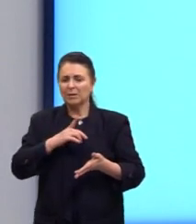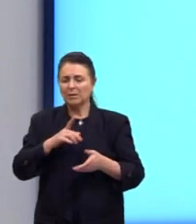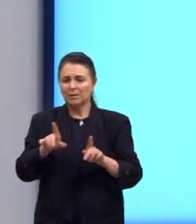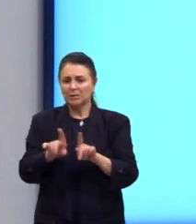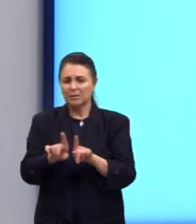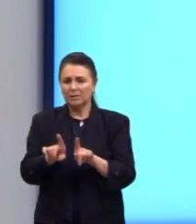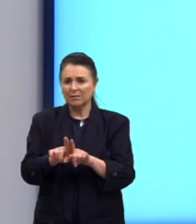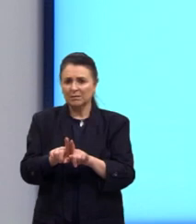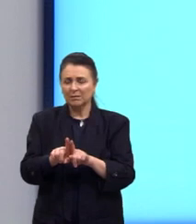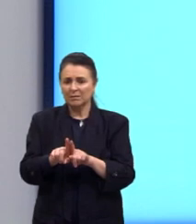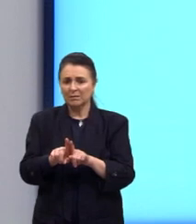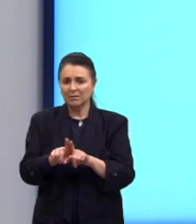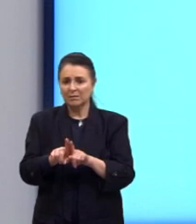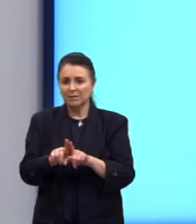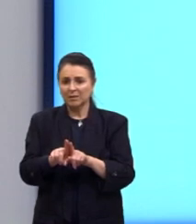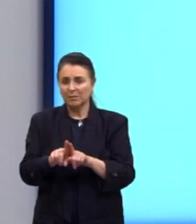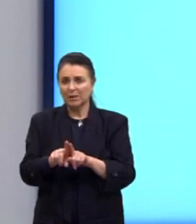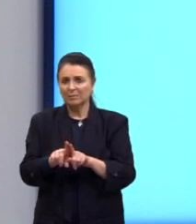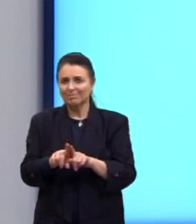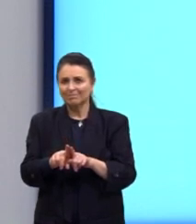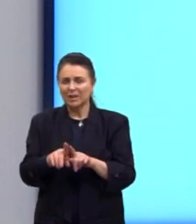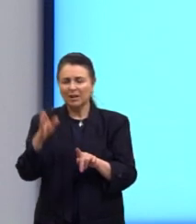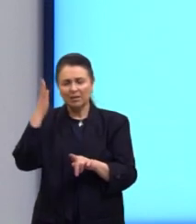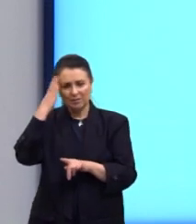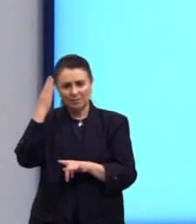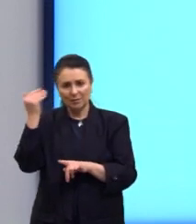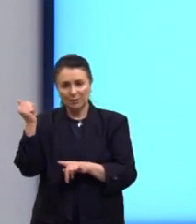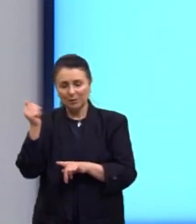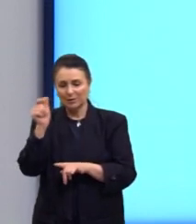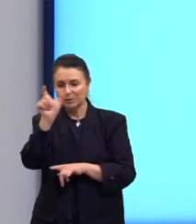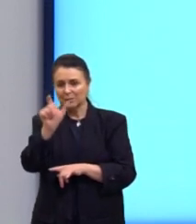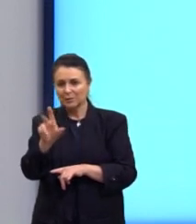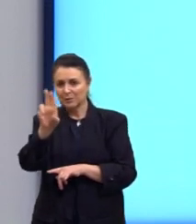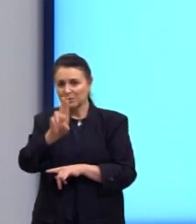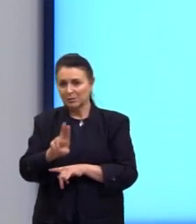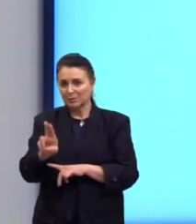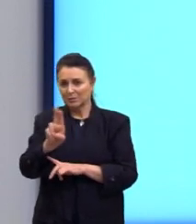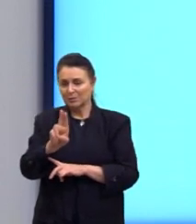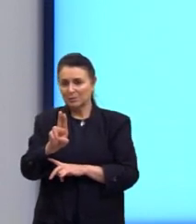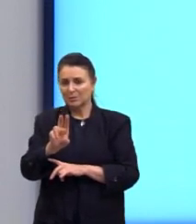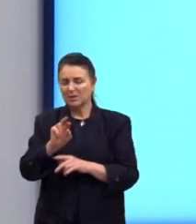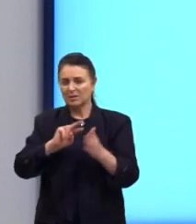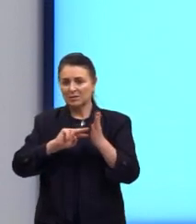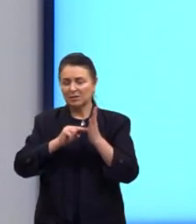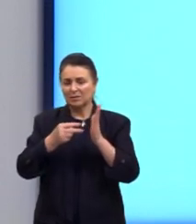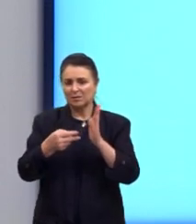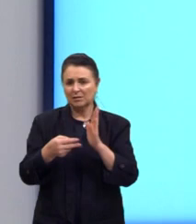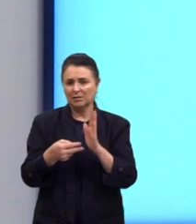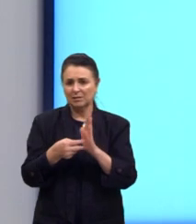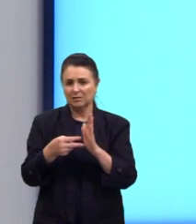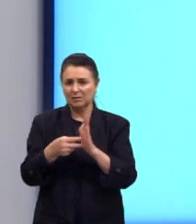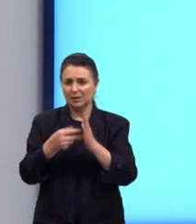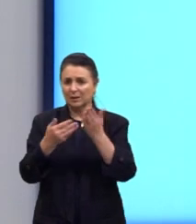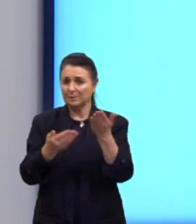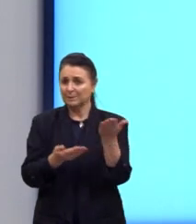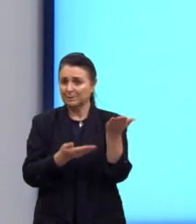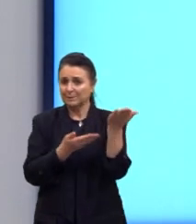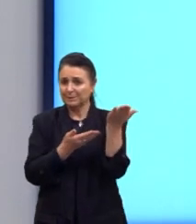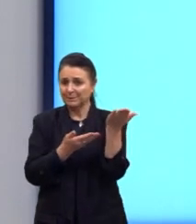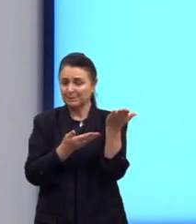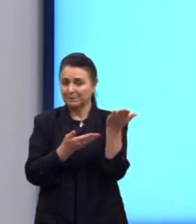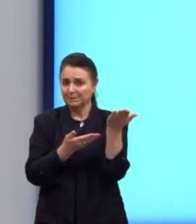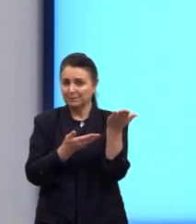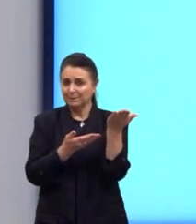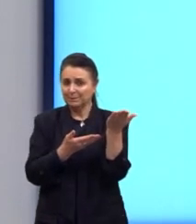famosa, né? Que as pessoas usam o actually, que normalmente as pessoas acham que é